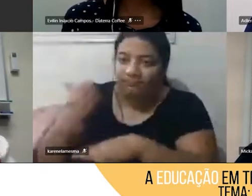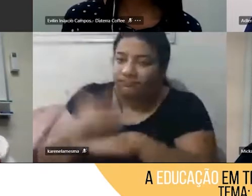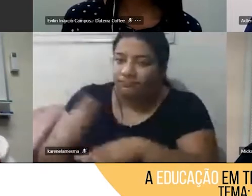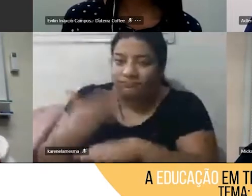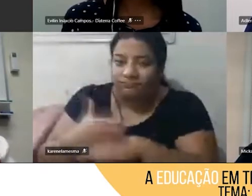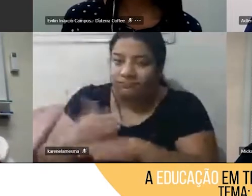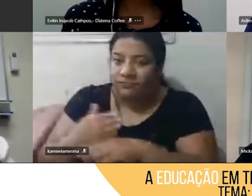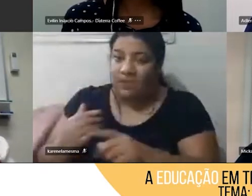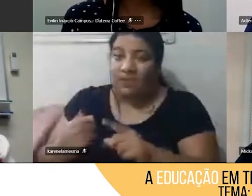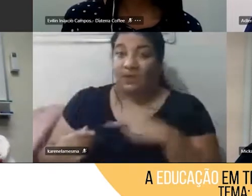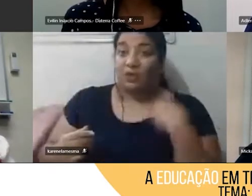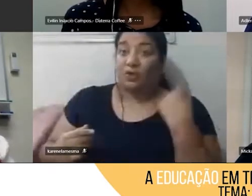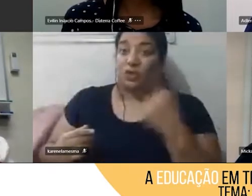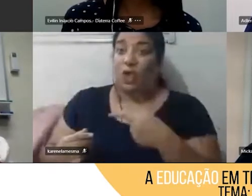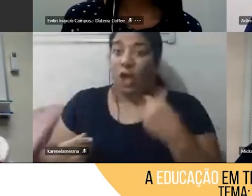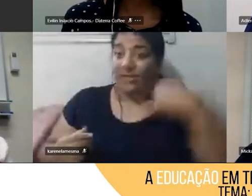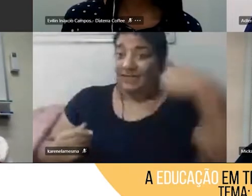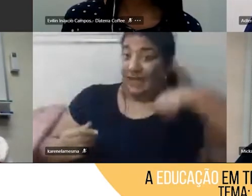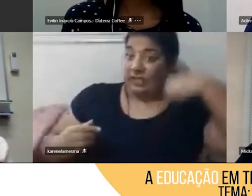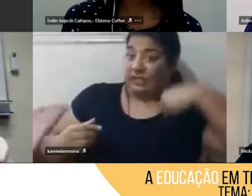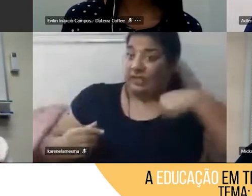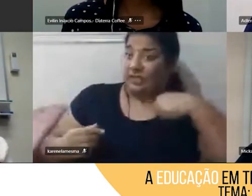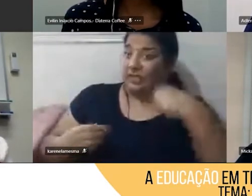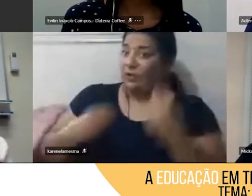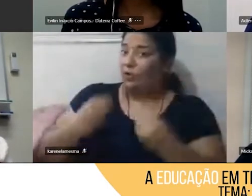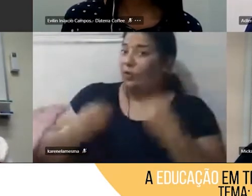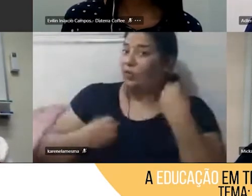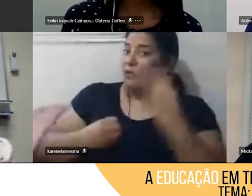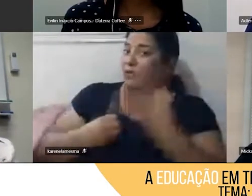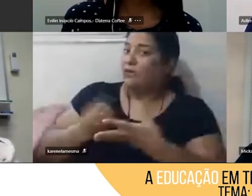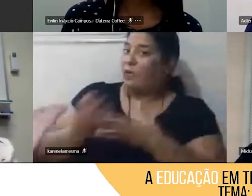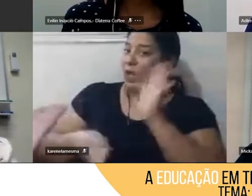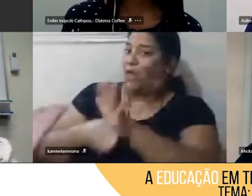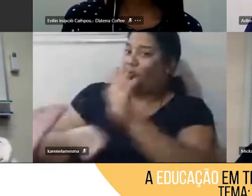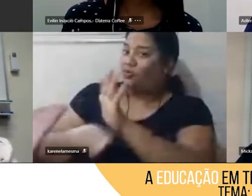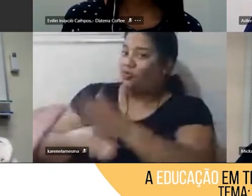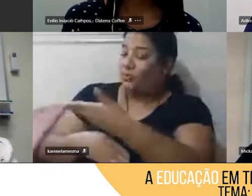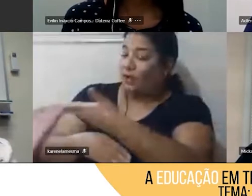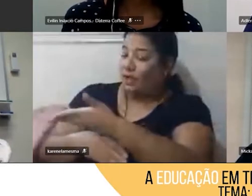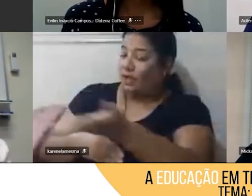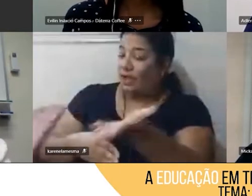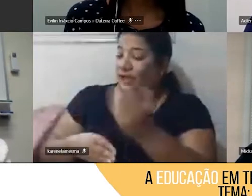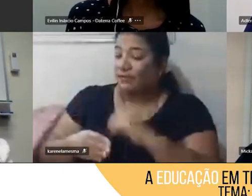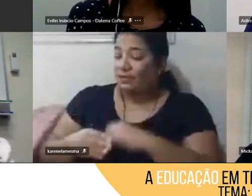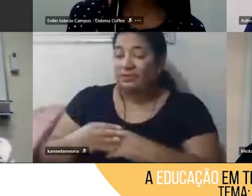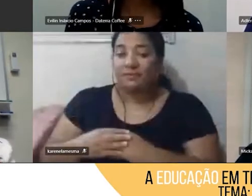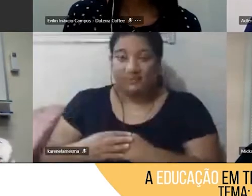do lado de cá disponibilizamos essas ferramentas para eles, mesmo à distância?